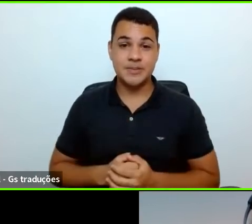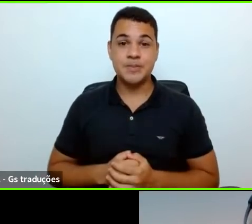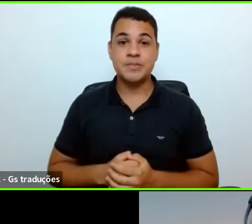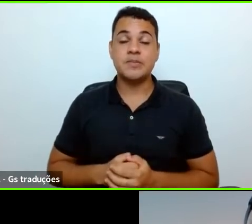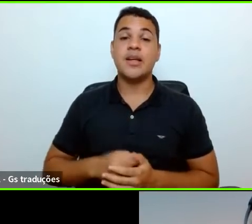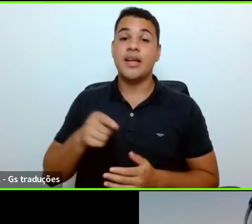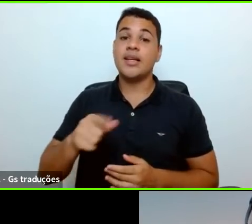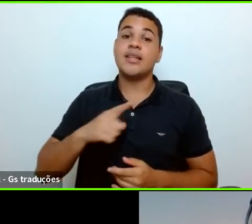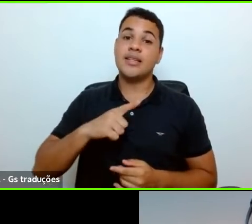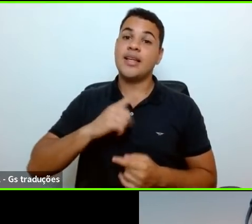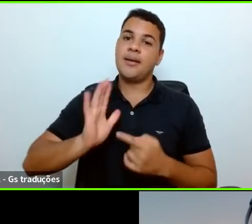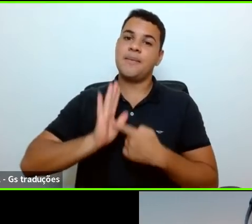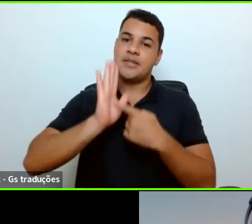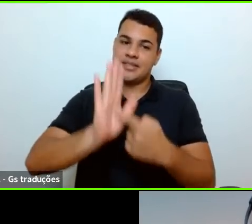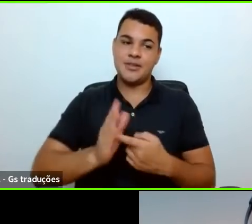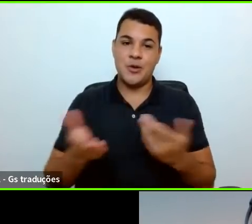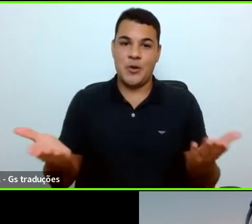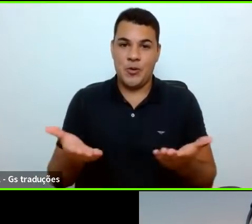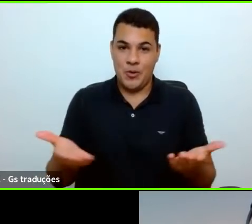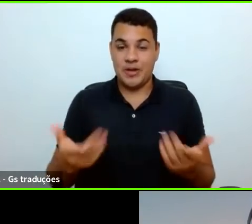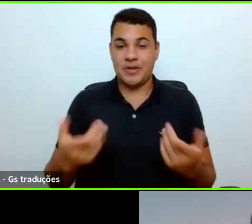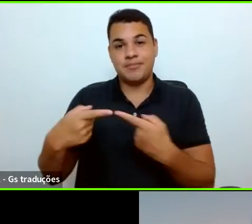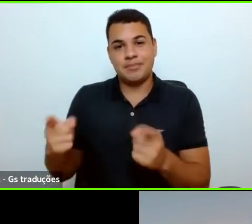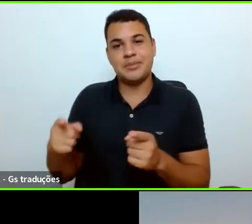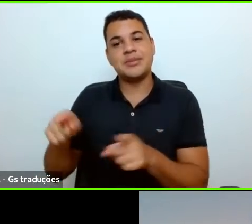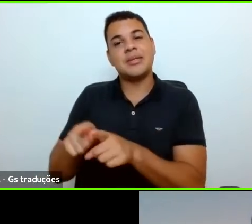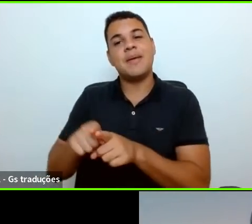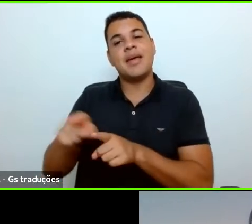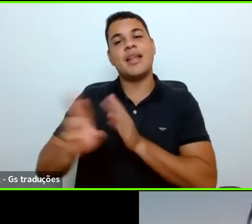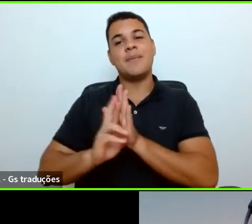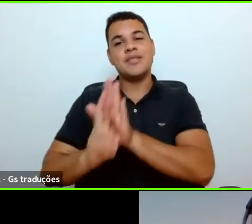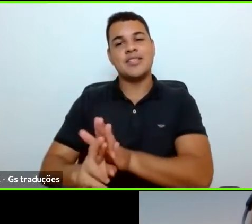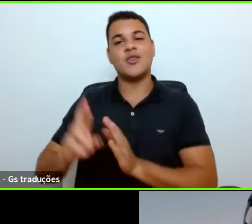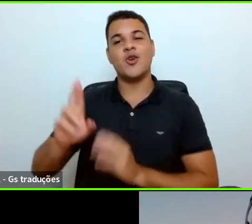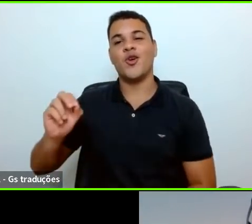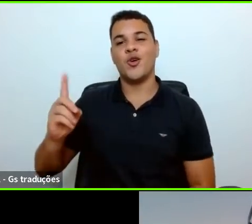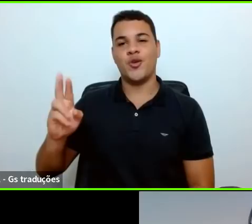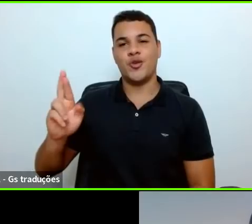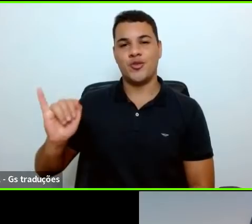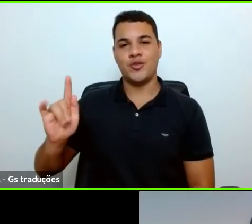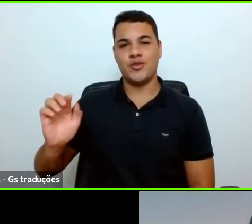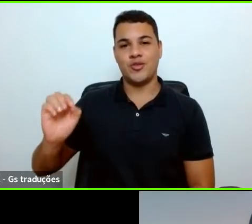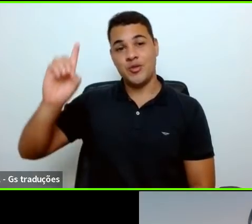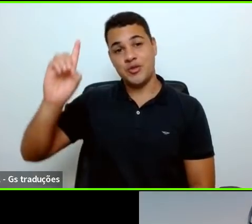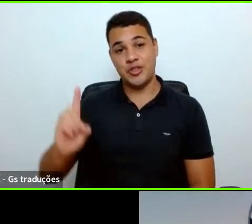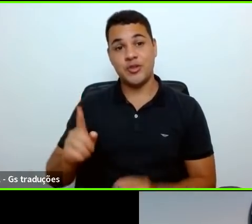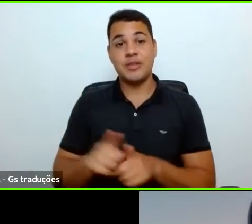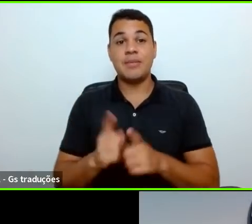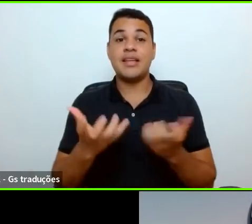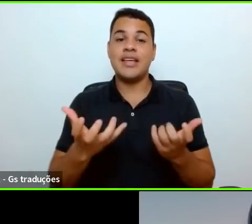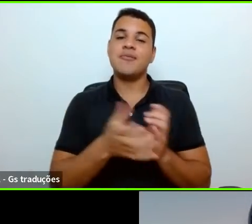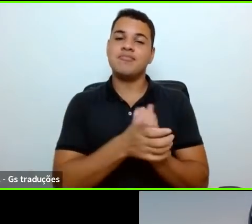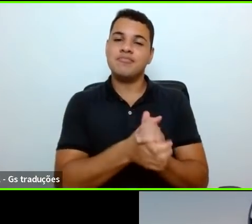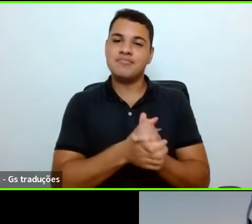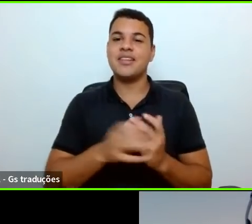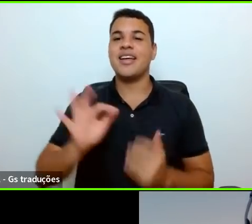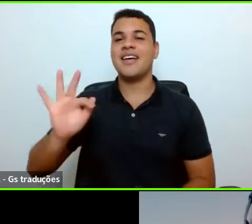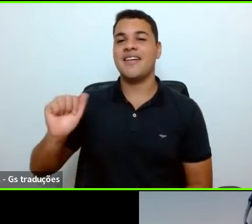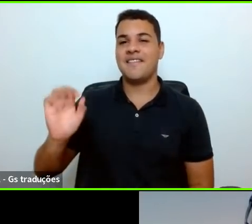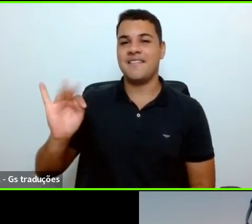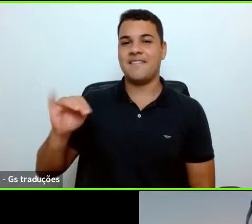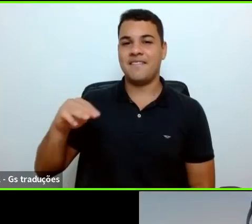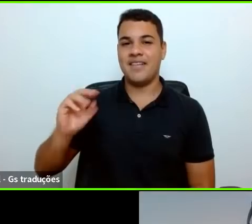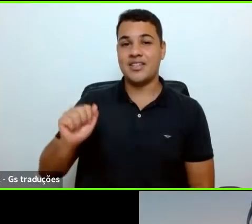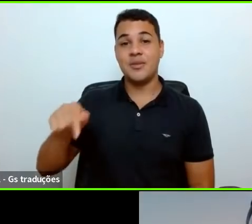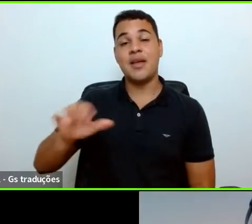nesta abertura o Rodrigo Correia. Cumprimentar a Fátima, companheira de coordenação. eu vou